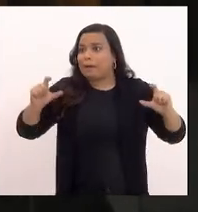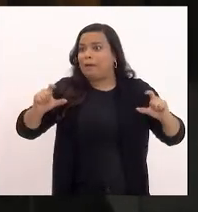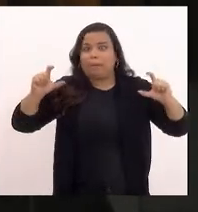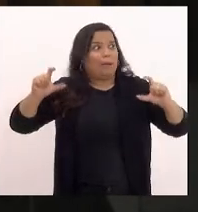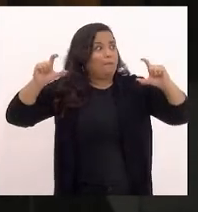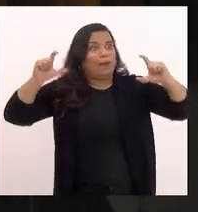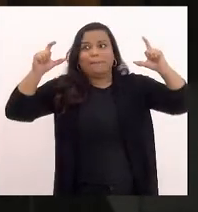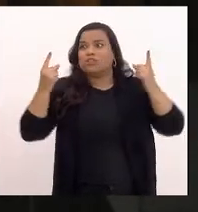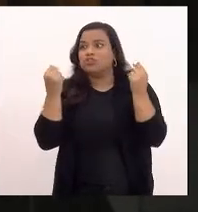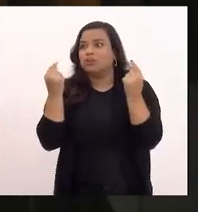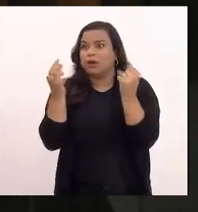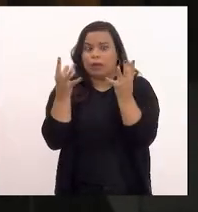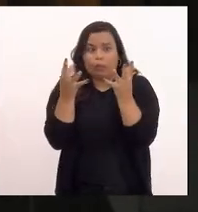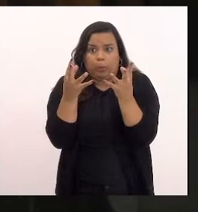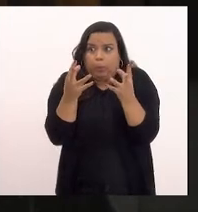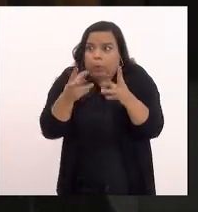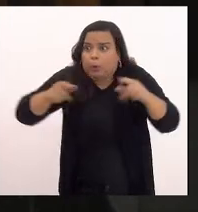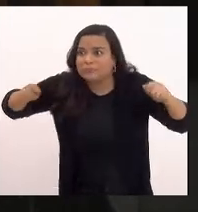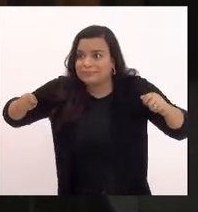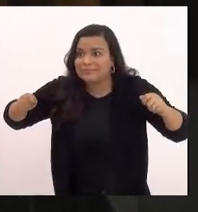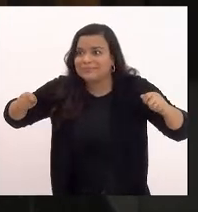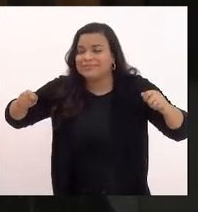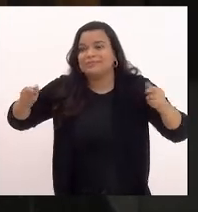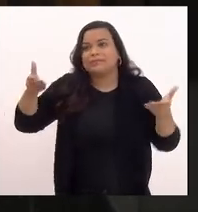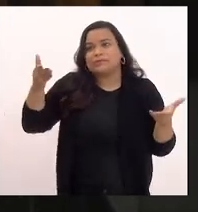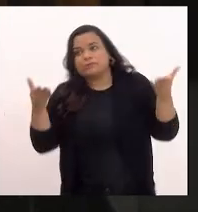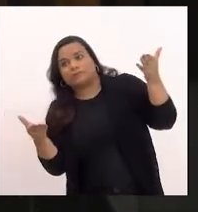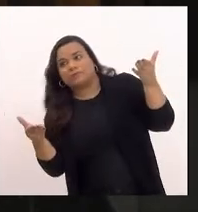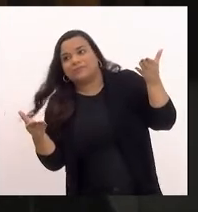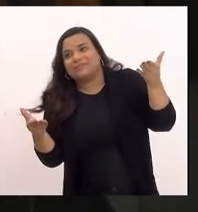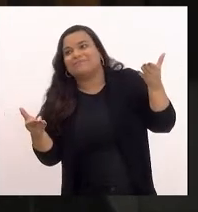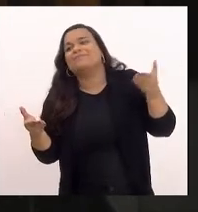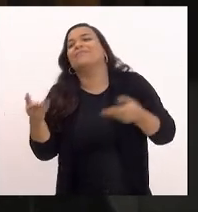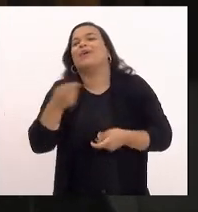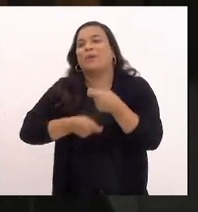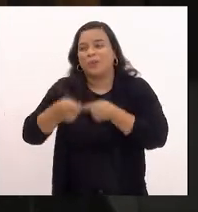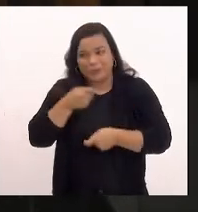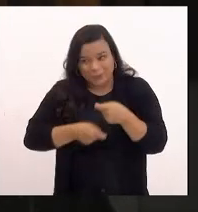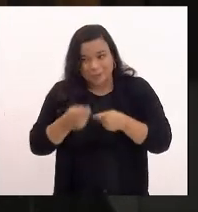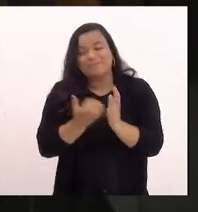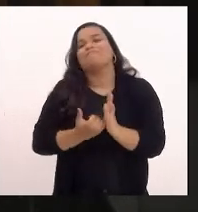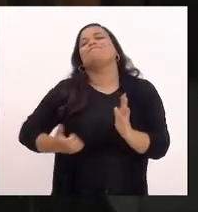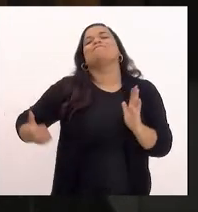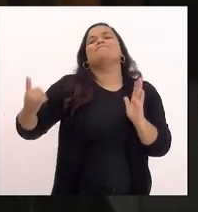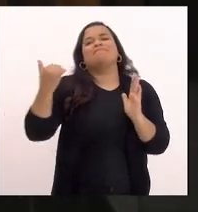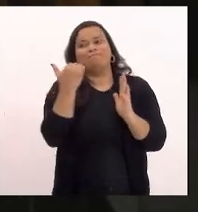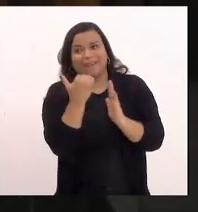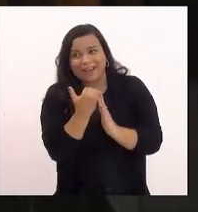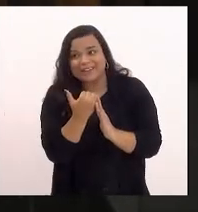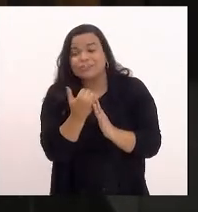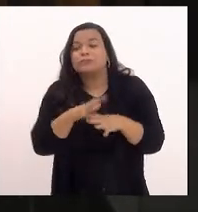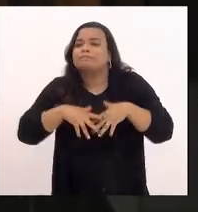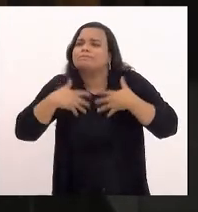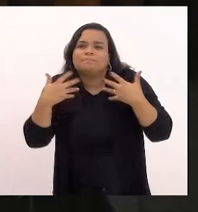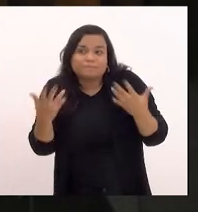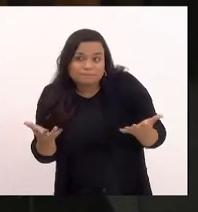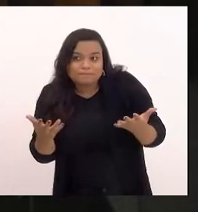dinheiro some de circulação e desequilibra mais a nossa economia então essa cadeia